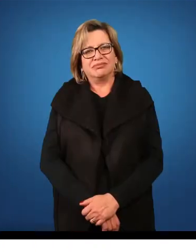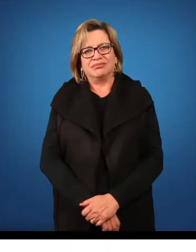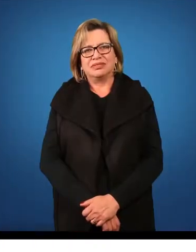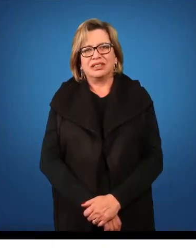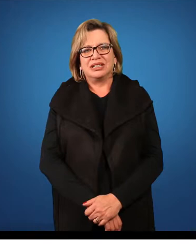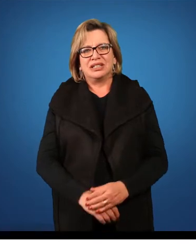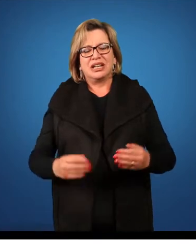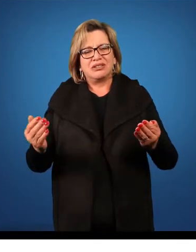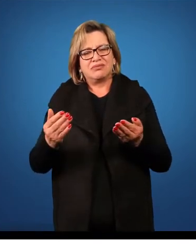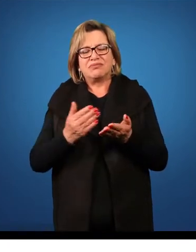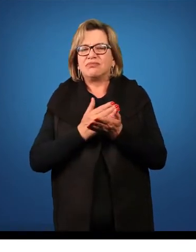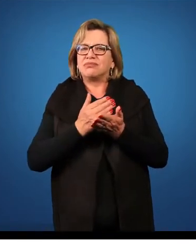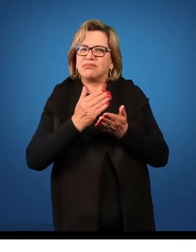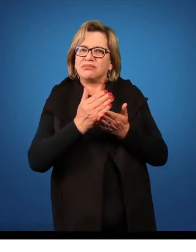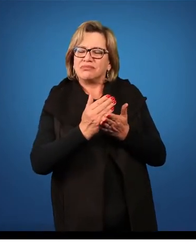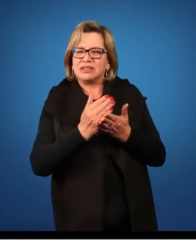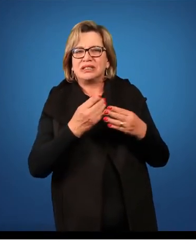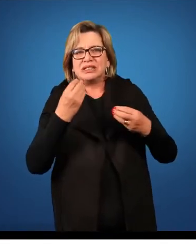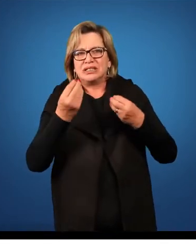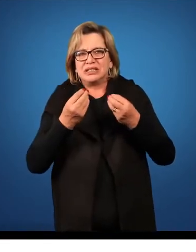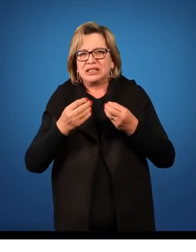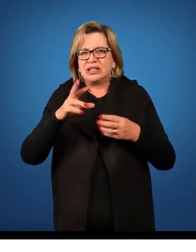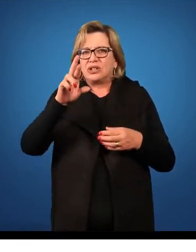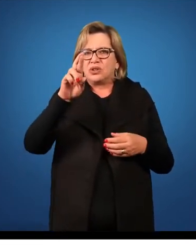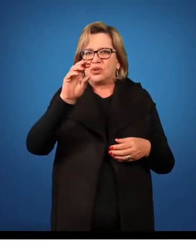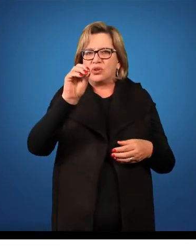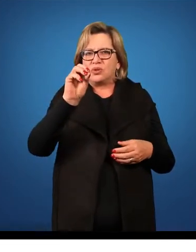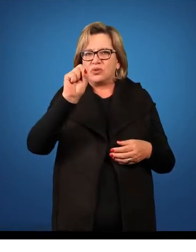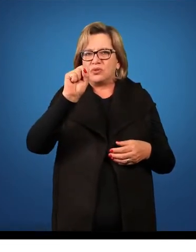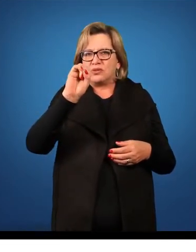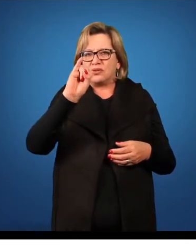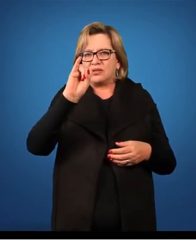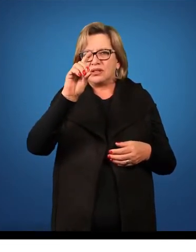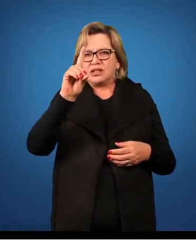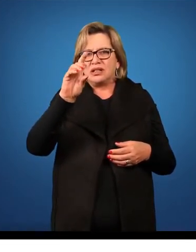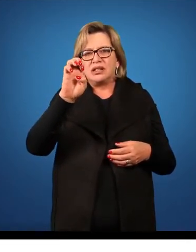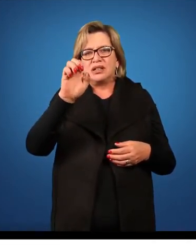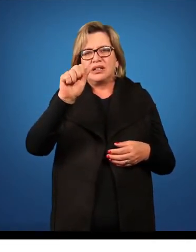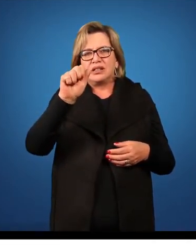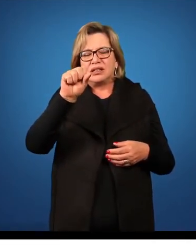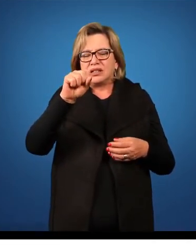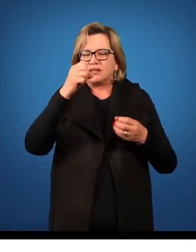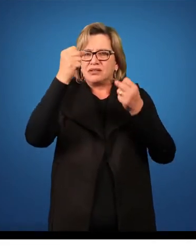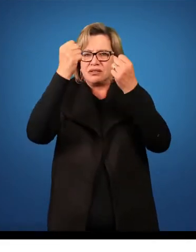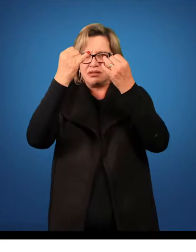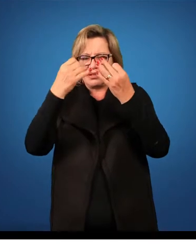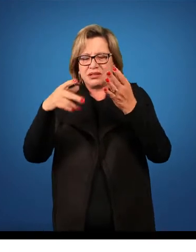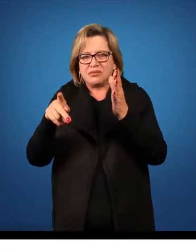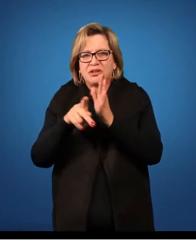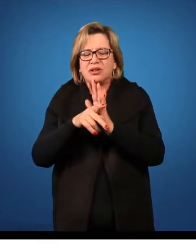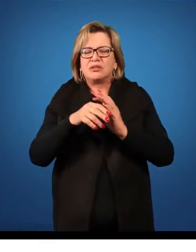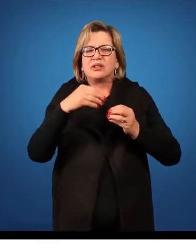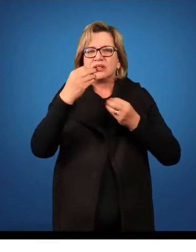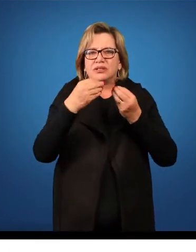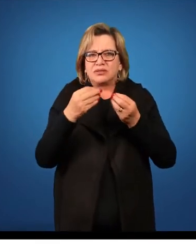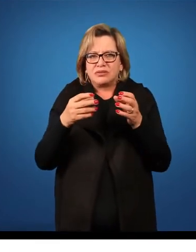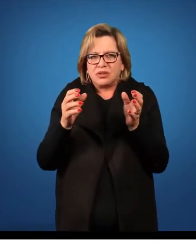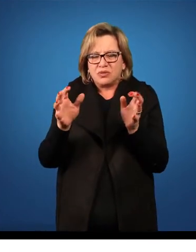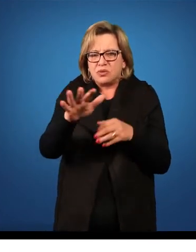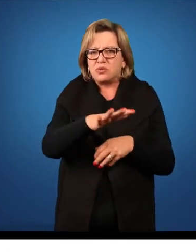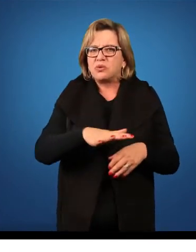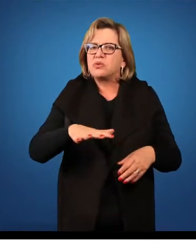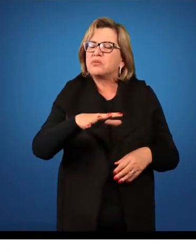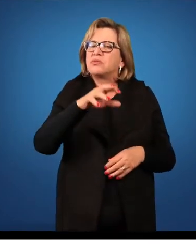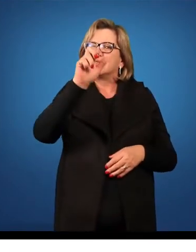Nós vamos começar a falar agora das rosídeas, que é um clado das angiospermas. É um clado bastante